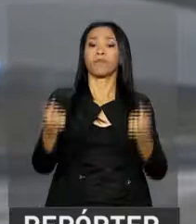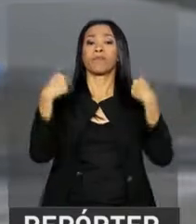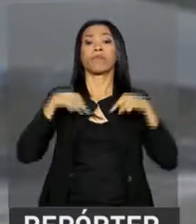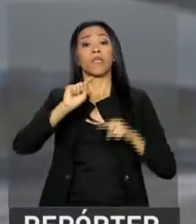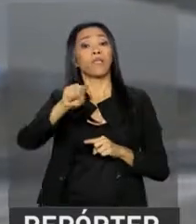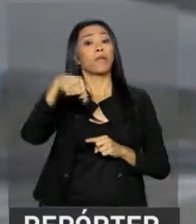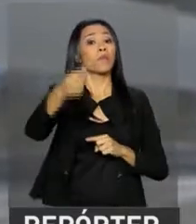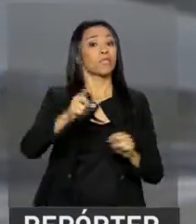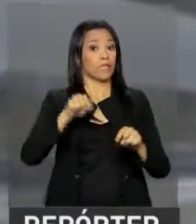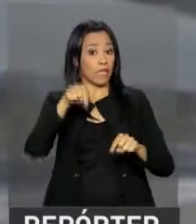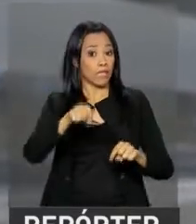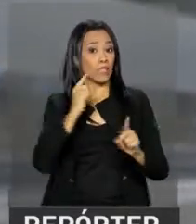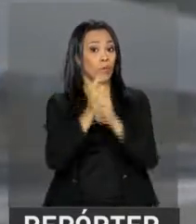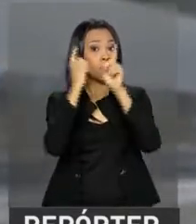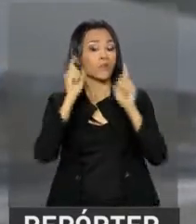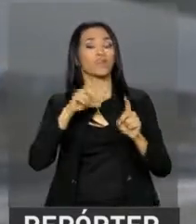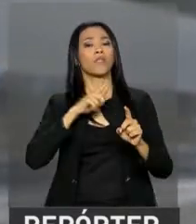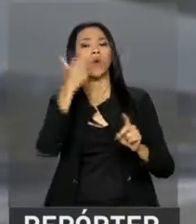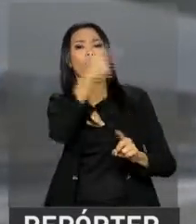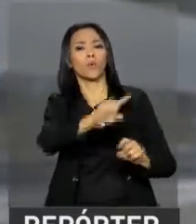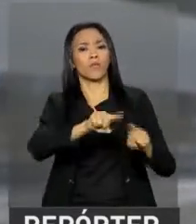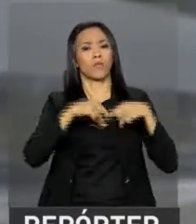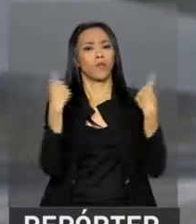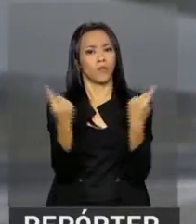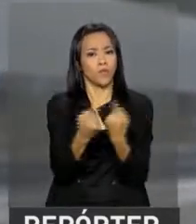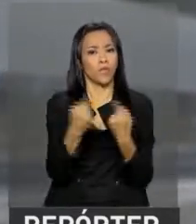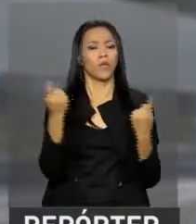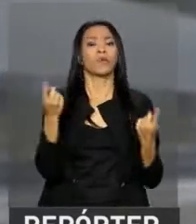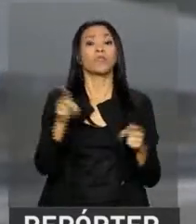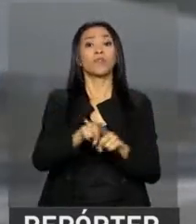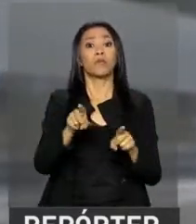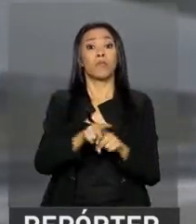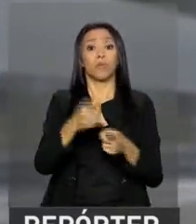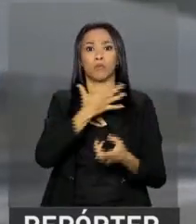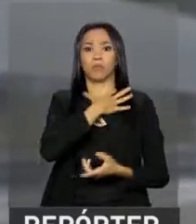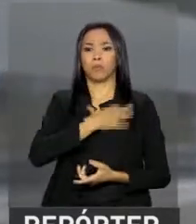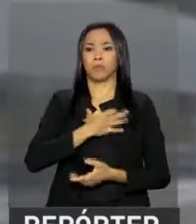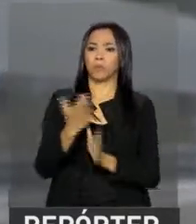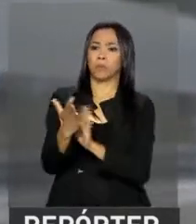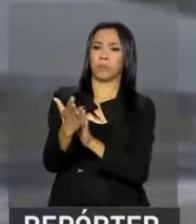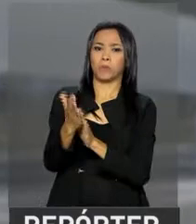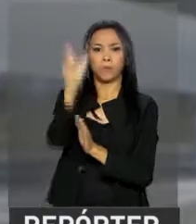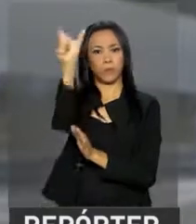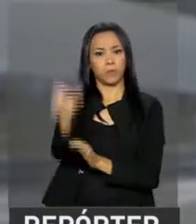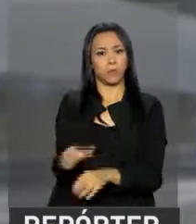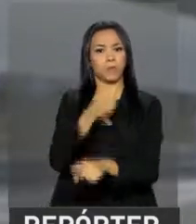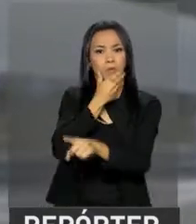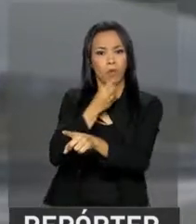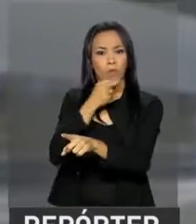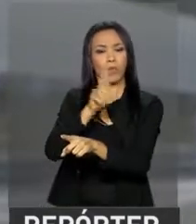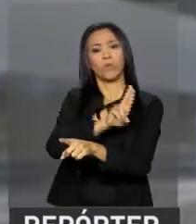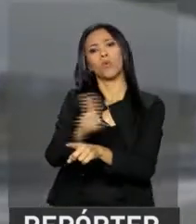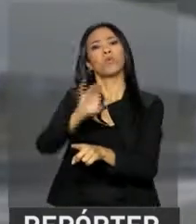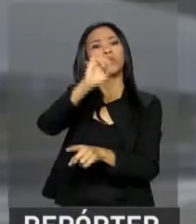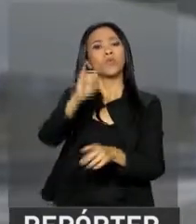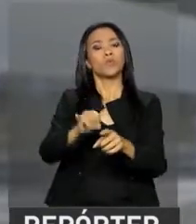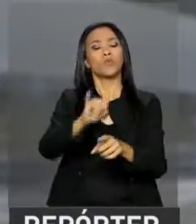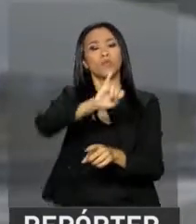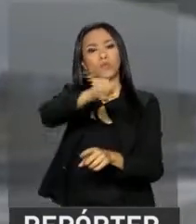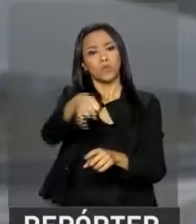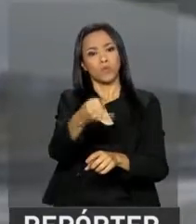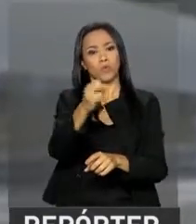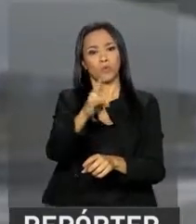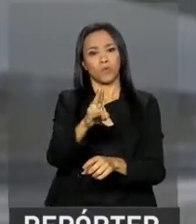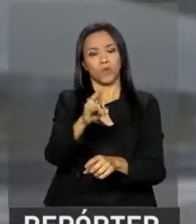reunião com o ministro, o presidente Michel Temer concede a Ordem Nacional do Cruzeiro do Sul ao senhor Peter Messit, juiz sênior federal norte